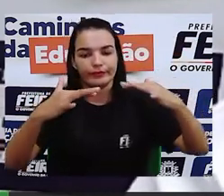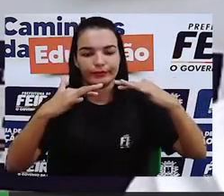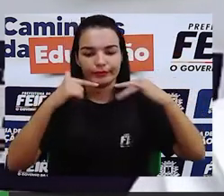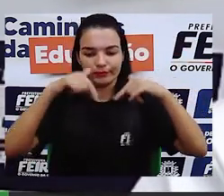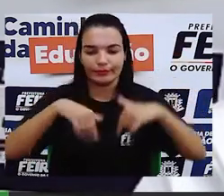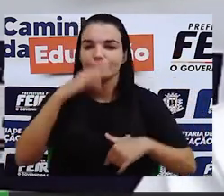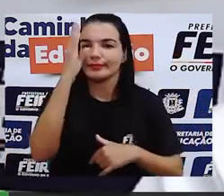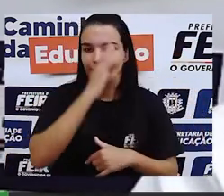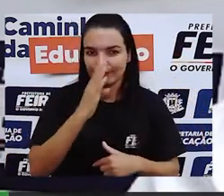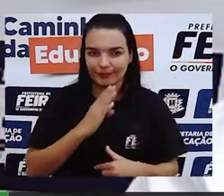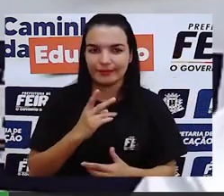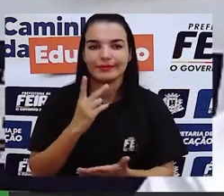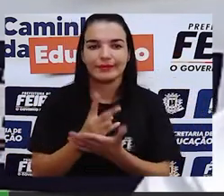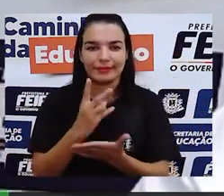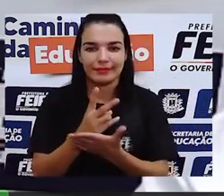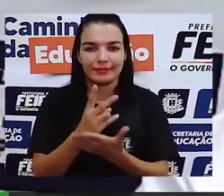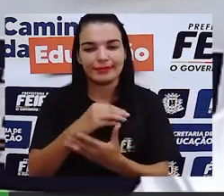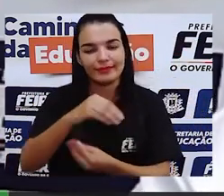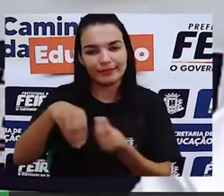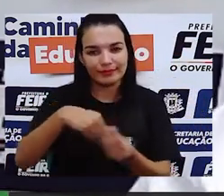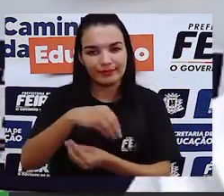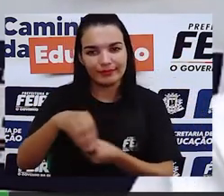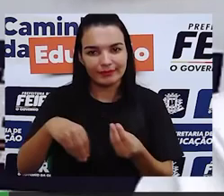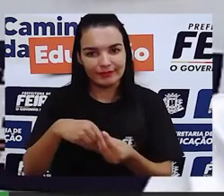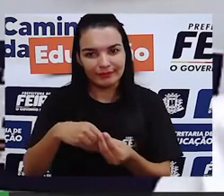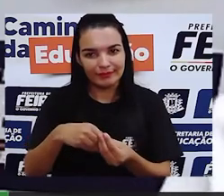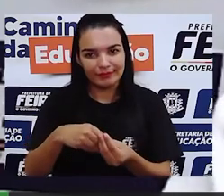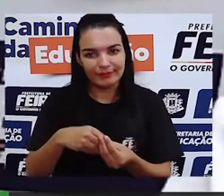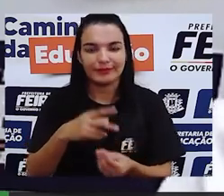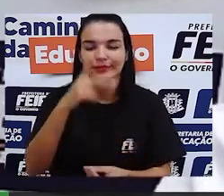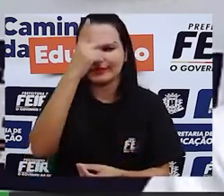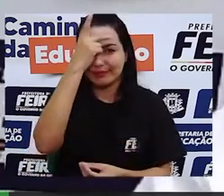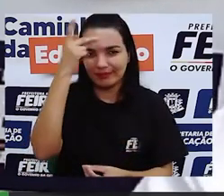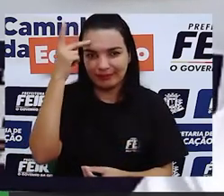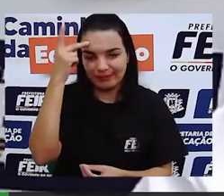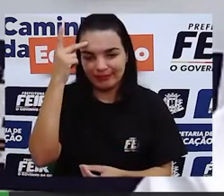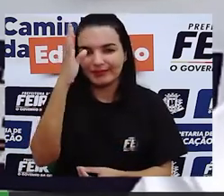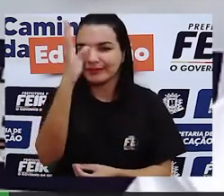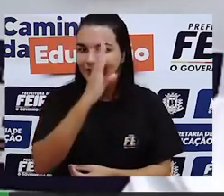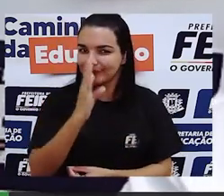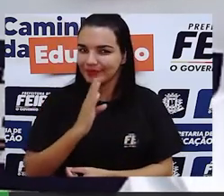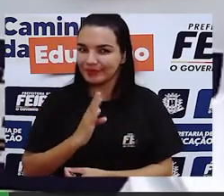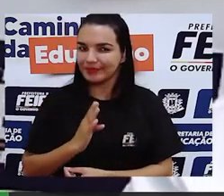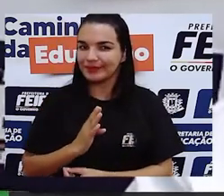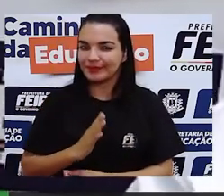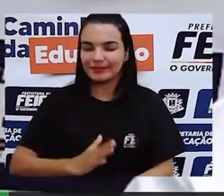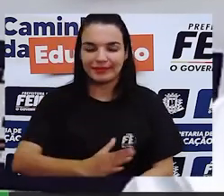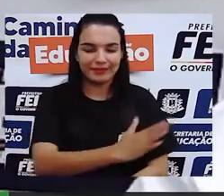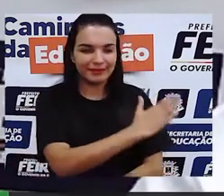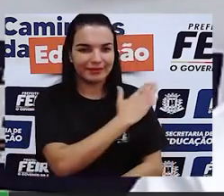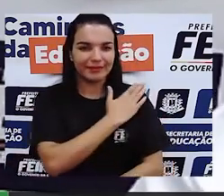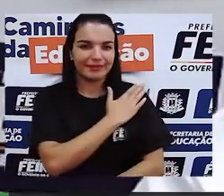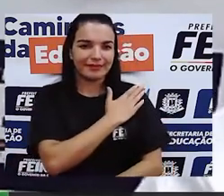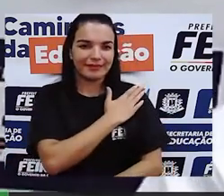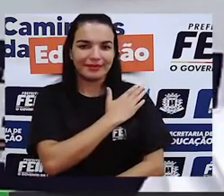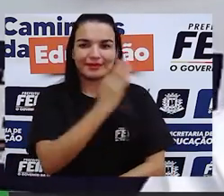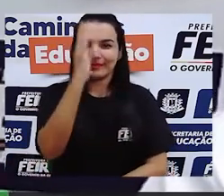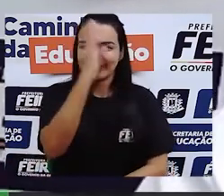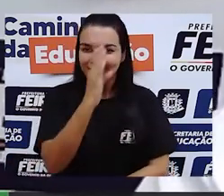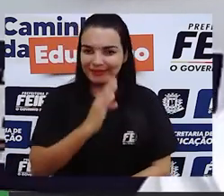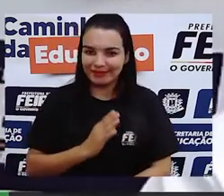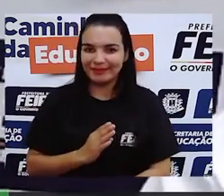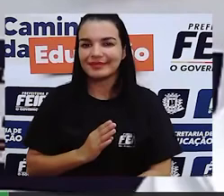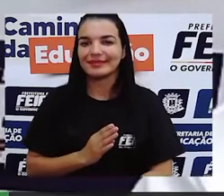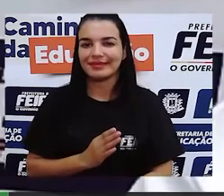tão brasileiro que é no caso o povo brasileiro ou a nação brasileira a dependência de corrente do que